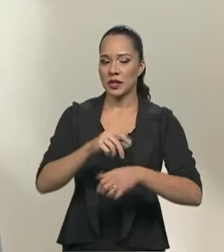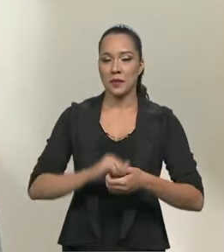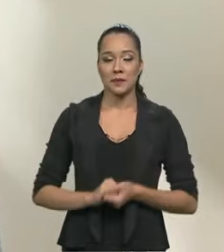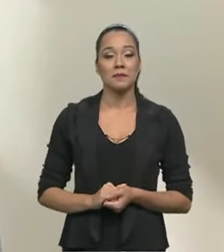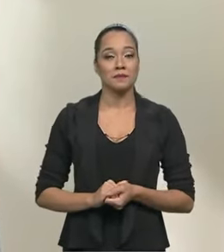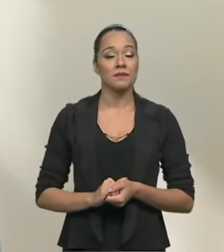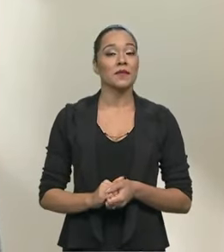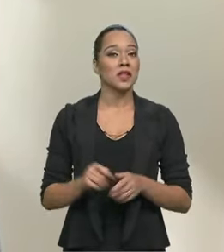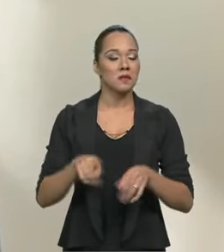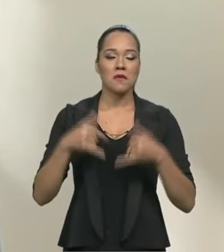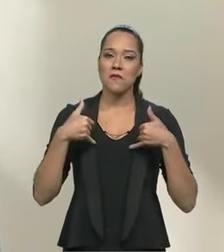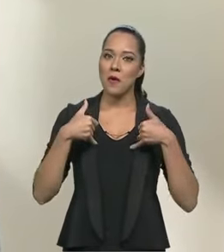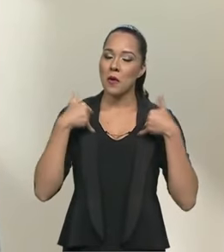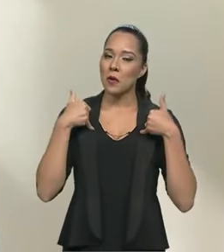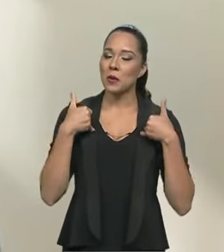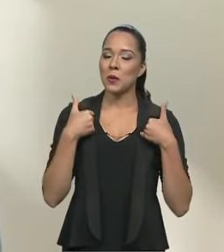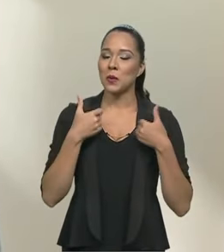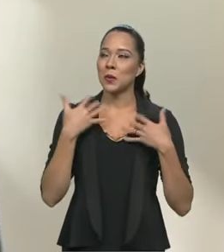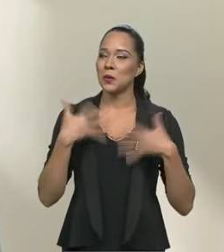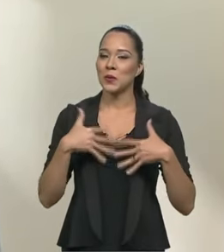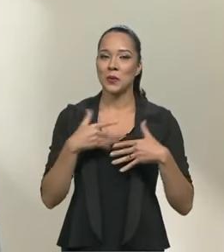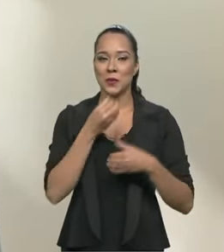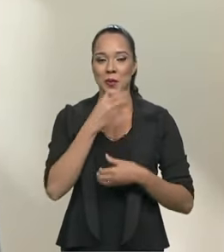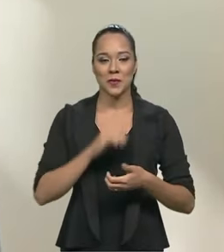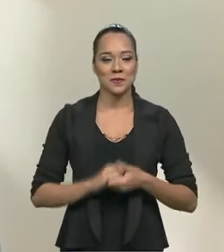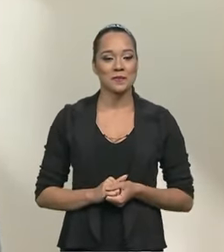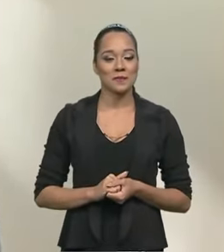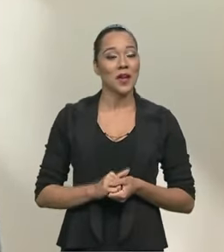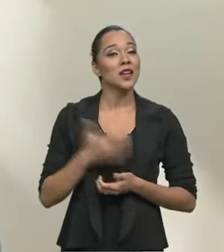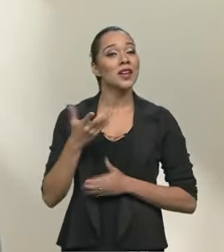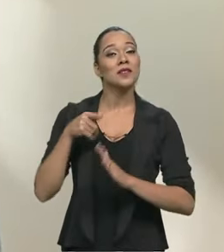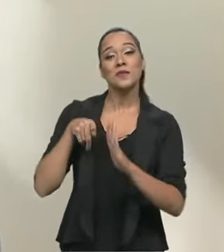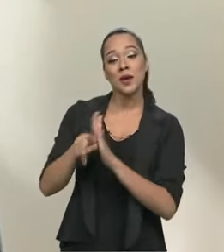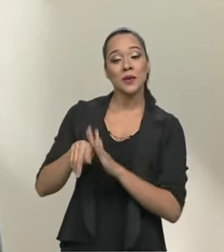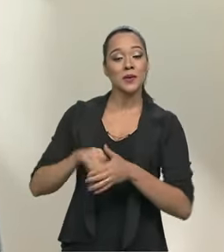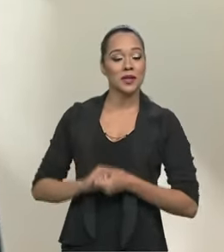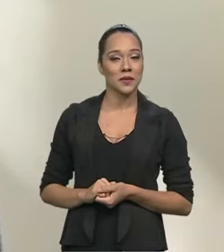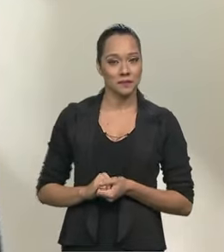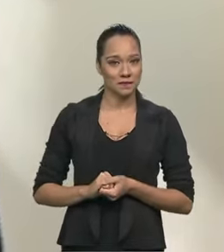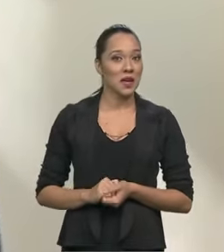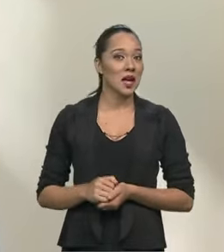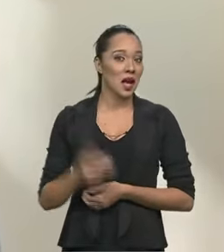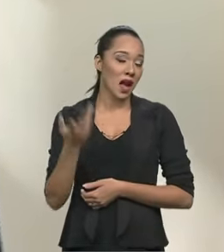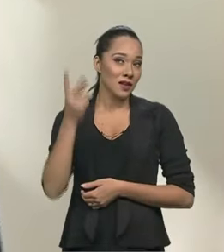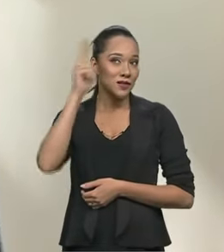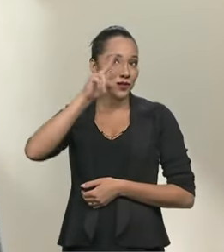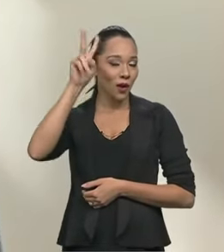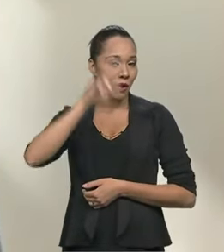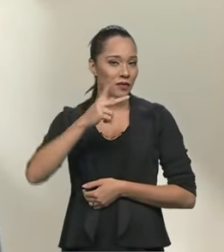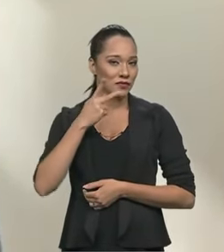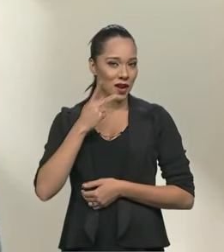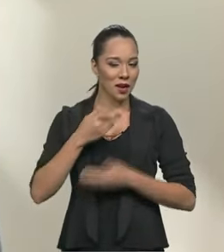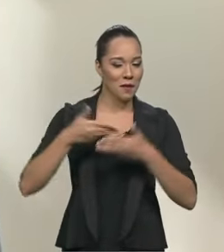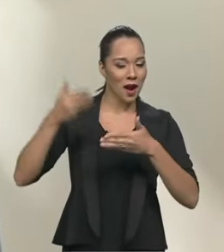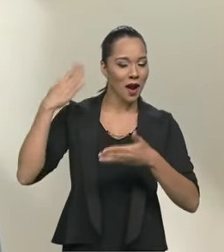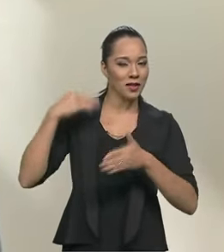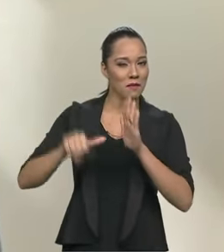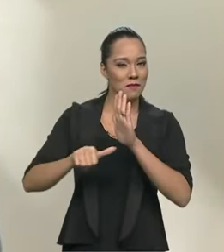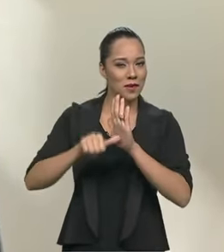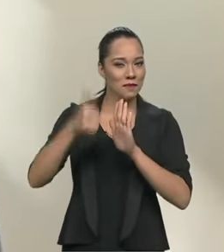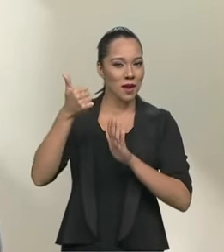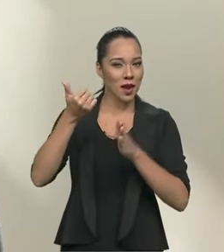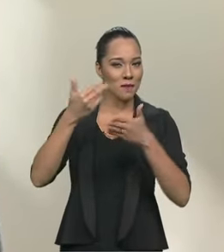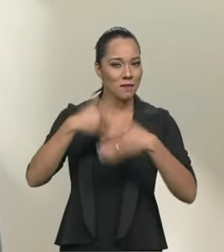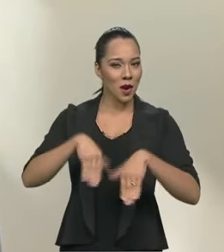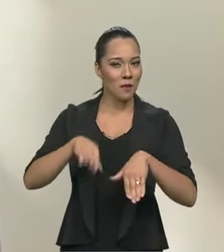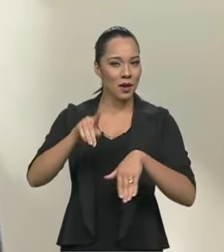para mim foi um motivo de orgulho muito, muito grande. E para terminar, eu queria te fazer uma pergunta. Diz a lenda que, naquela primeira prova de